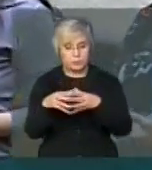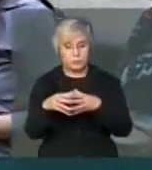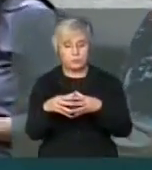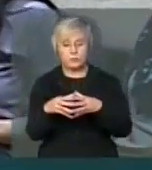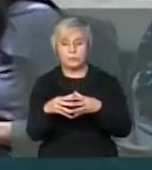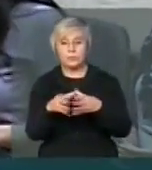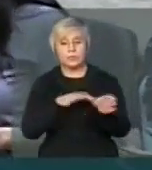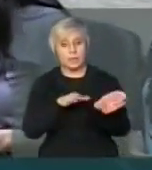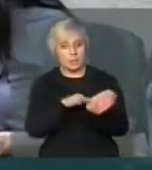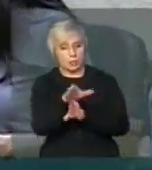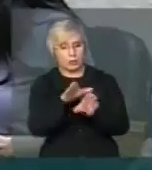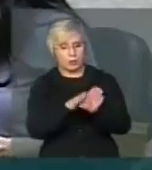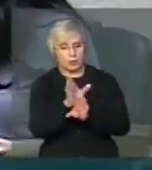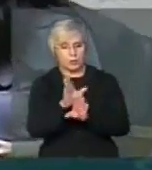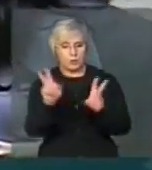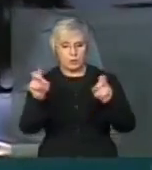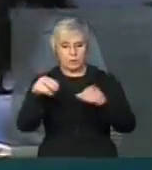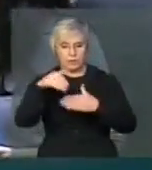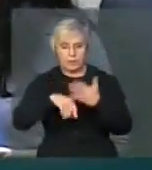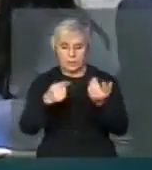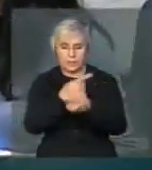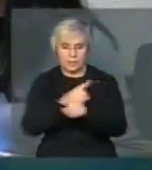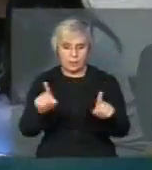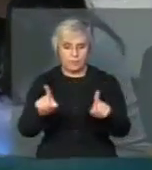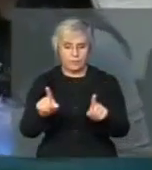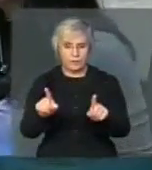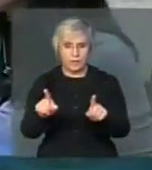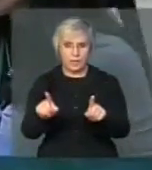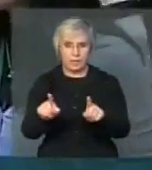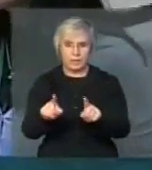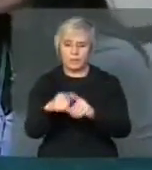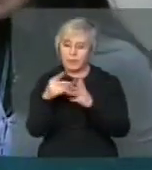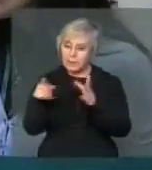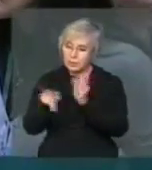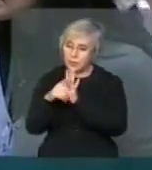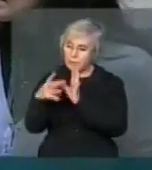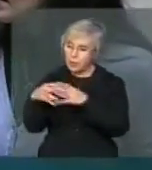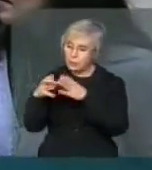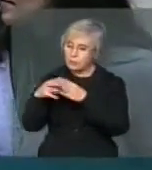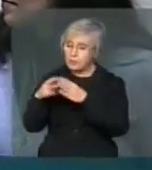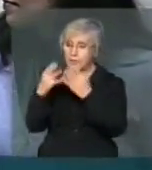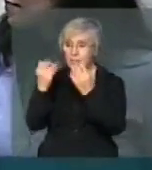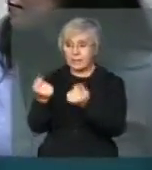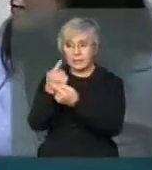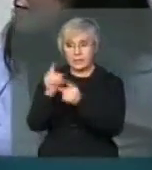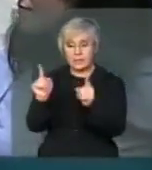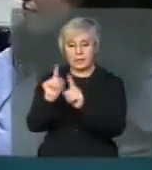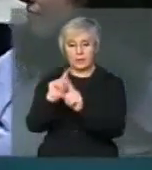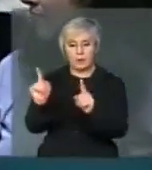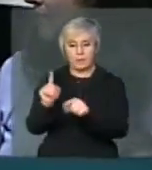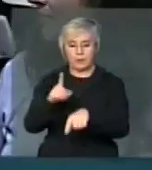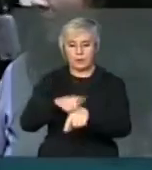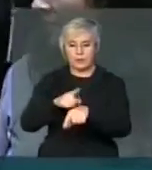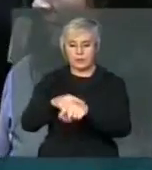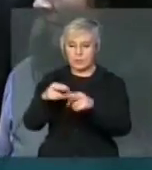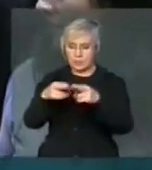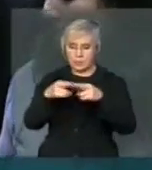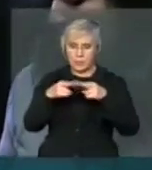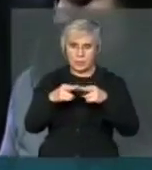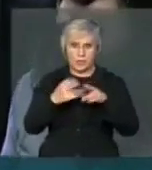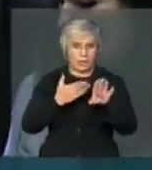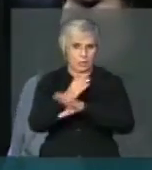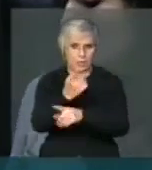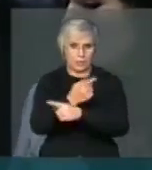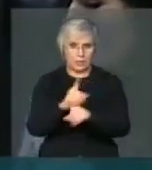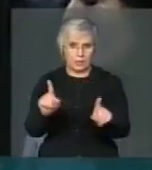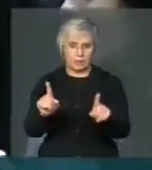que orientaram para que a matéria não fosse votada hoje, não tiveram o apoio das suas próprias bancadas. A partir do momento em que o requerimento não foi